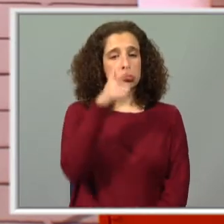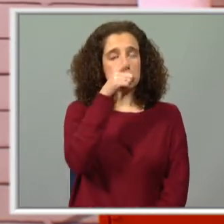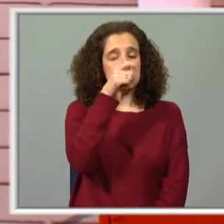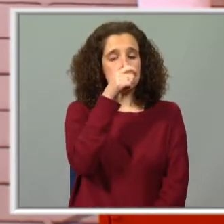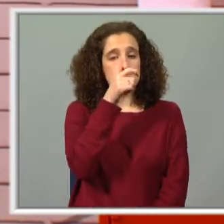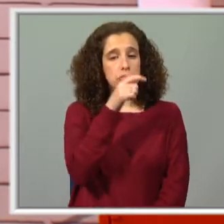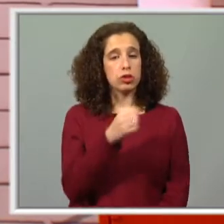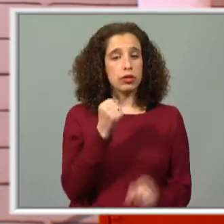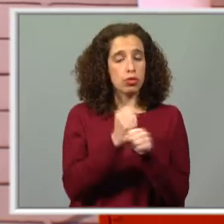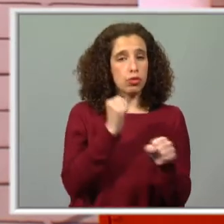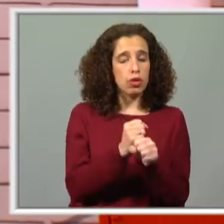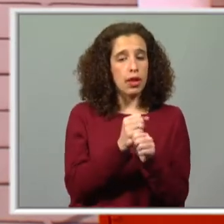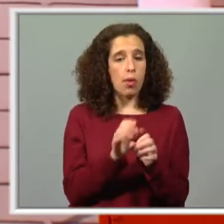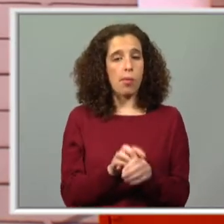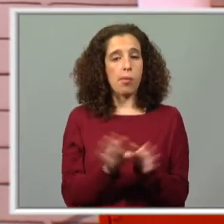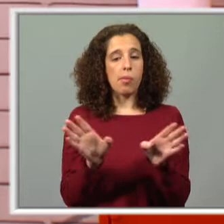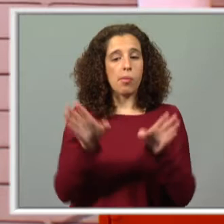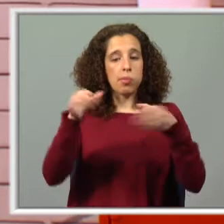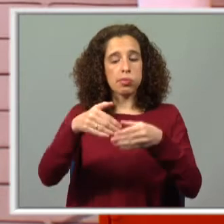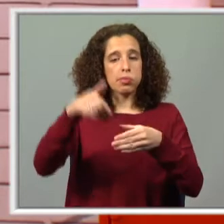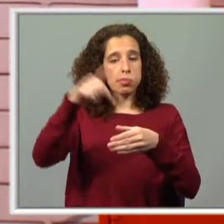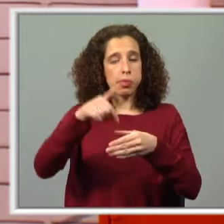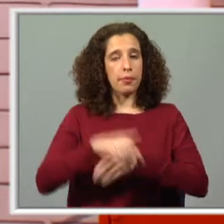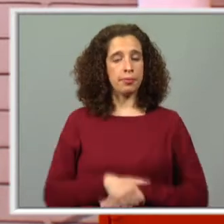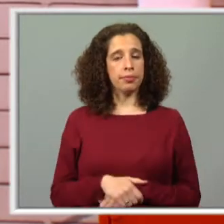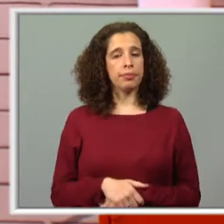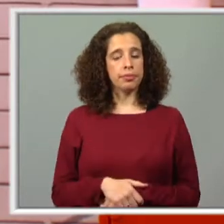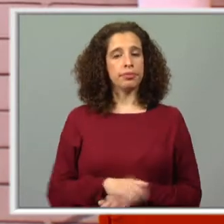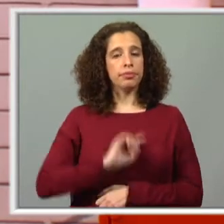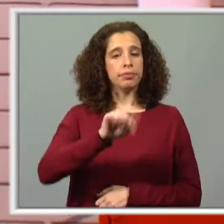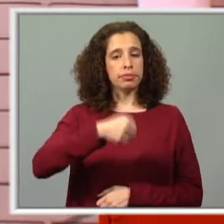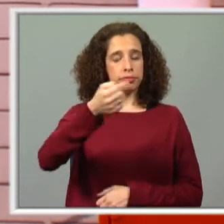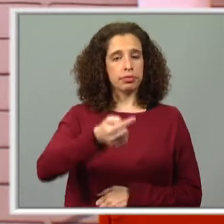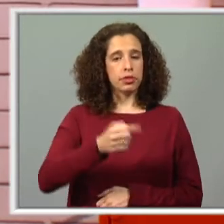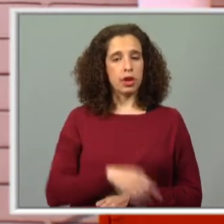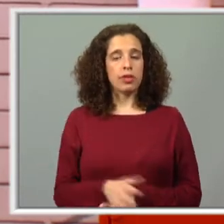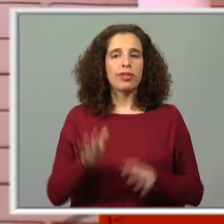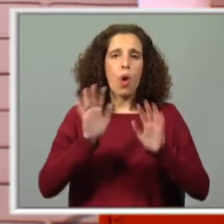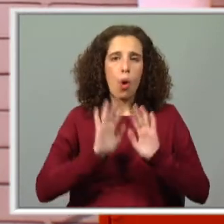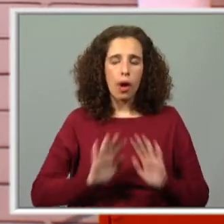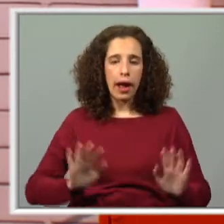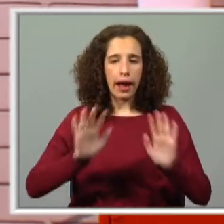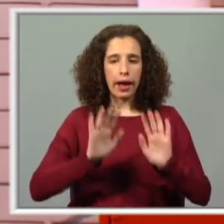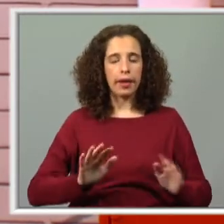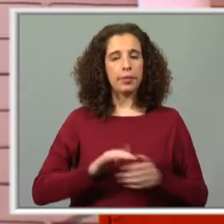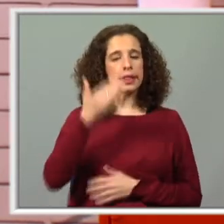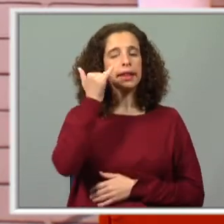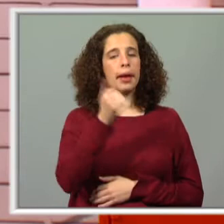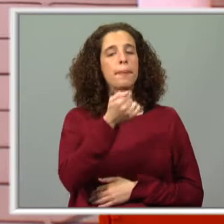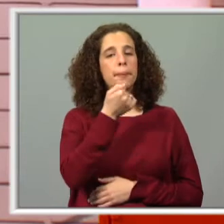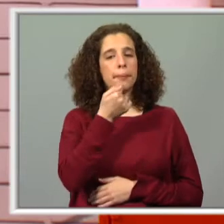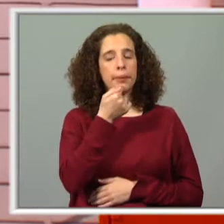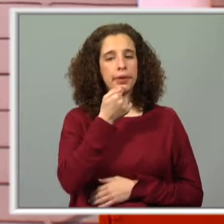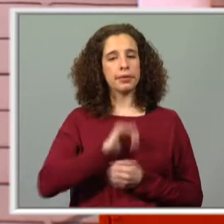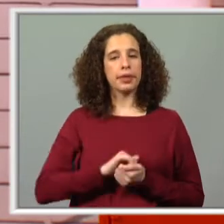dentro desta comunidade. A seguir, vamos com muita calma tentar perceber